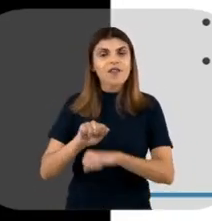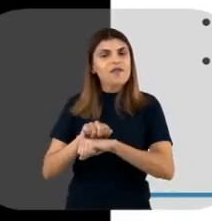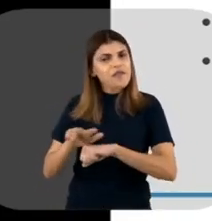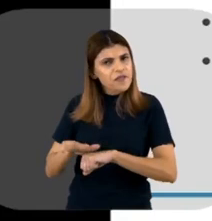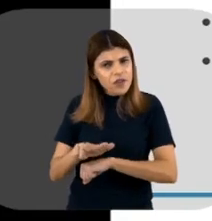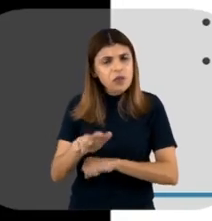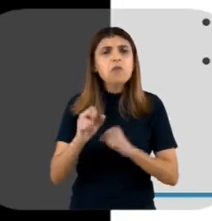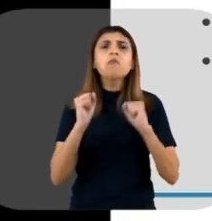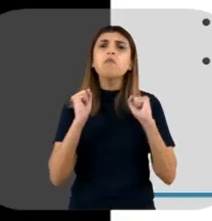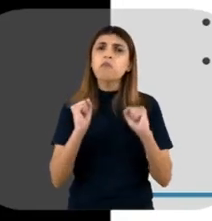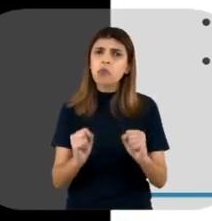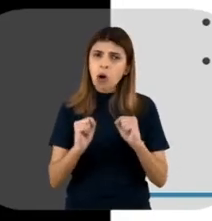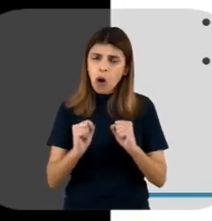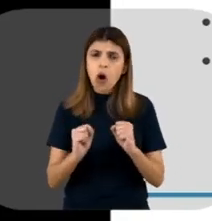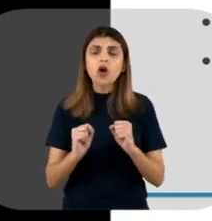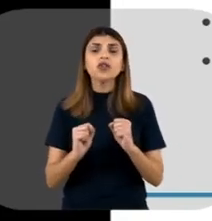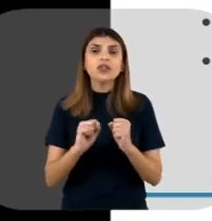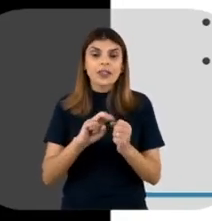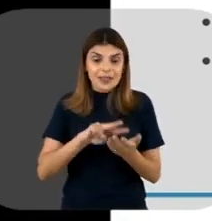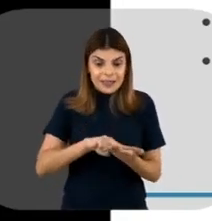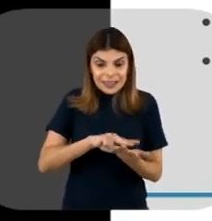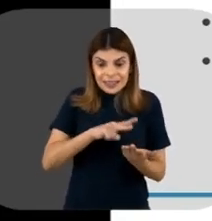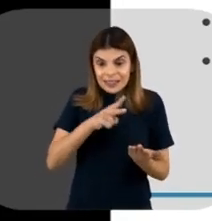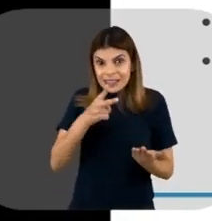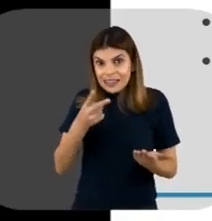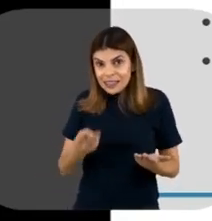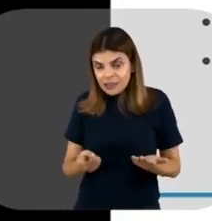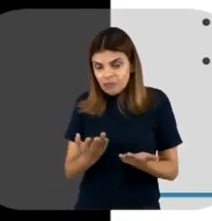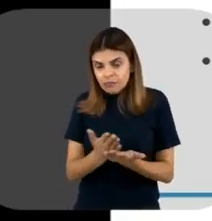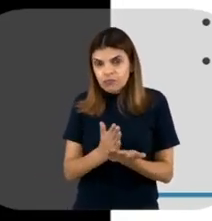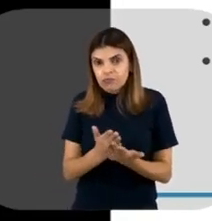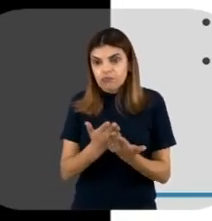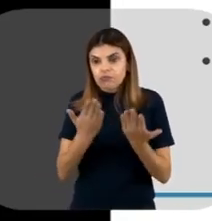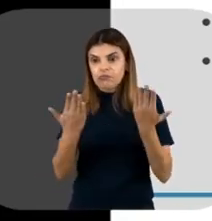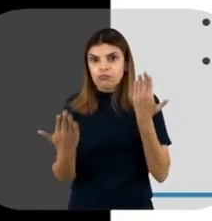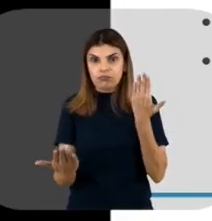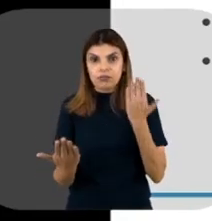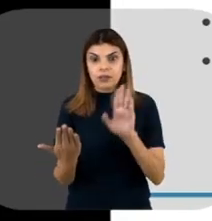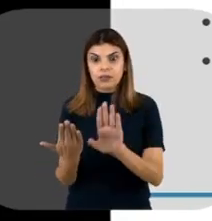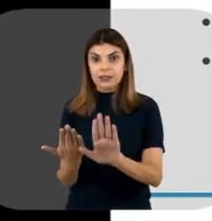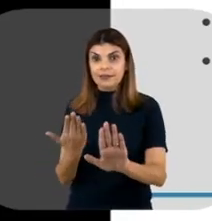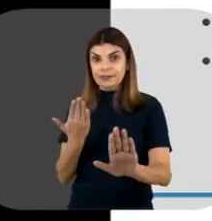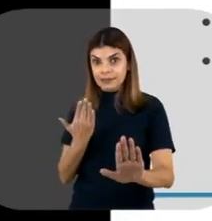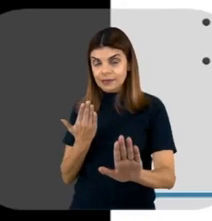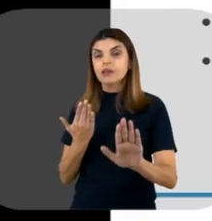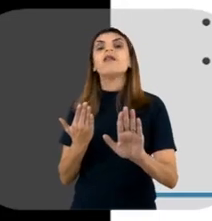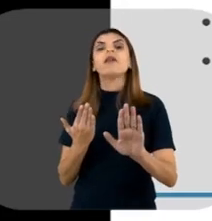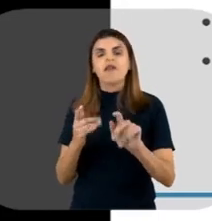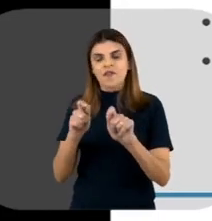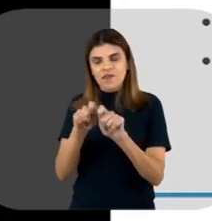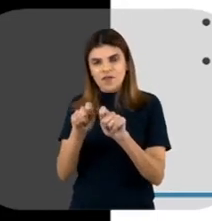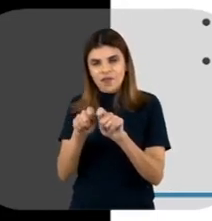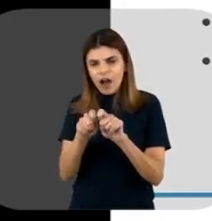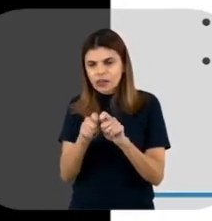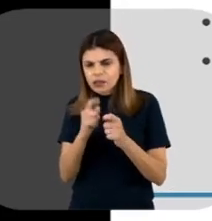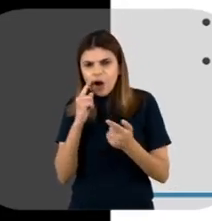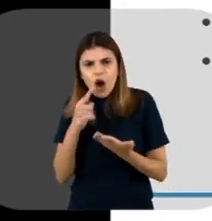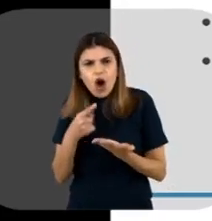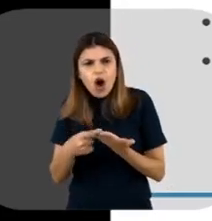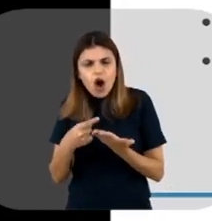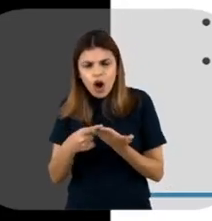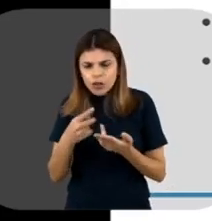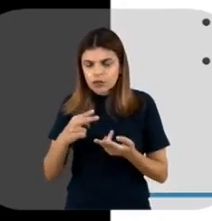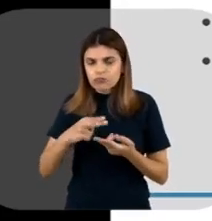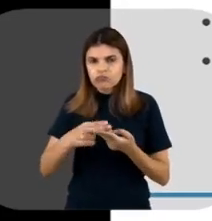você pode, através da transcriptase reversa, você pode obter um CDNA, né? Que codifica para